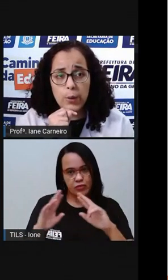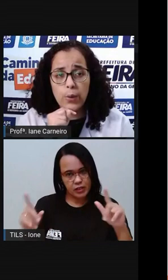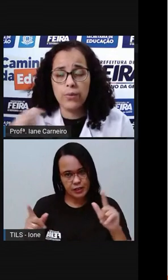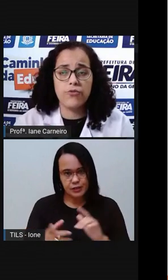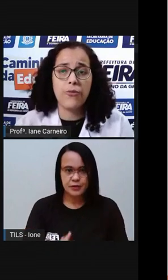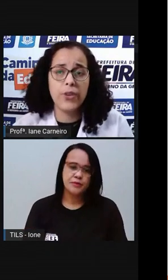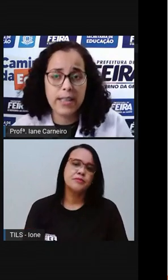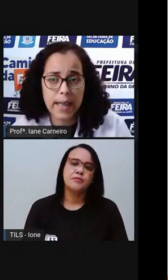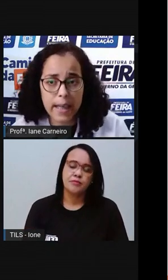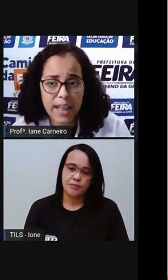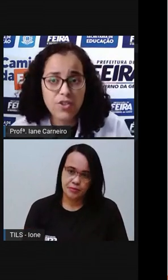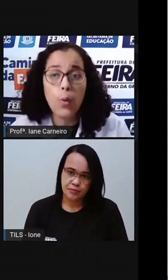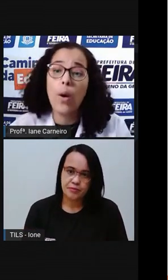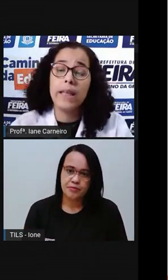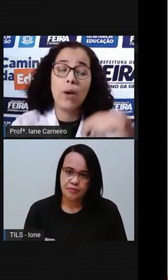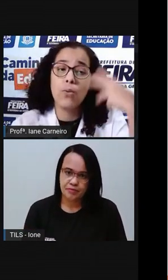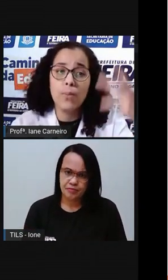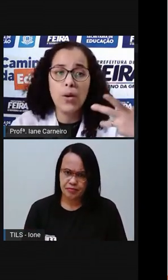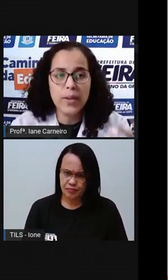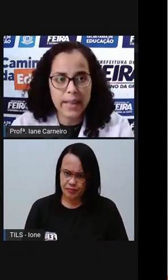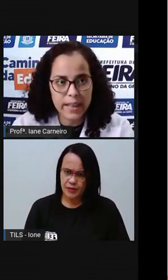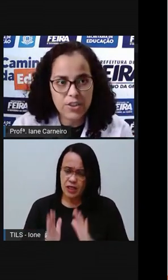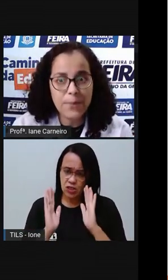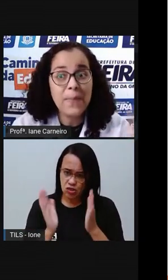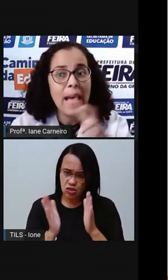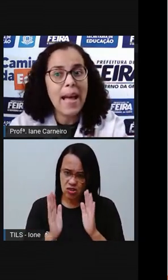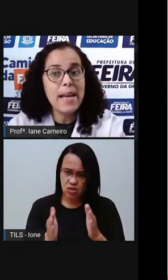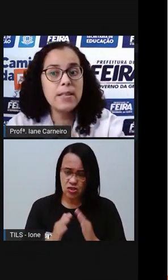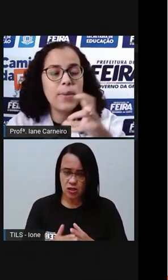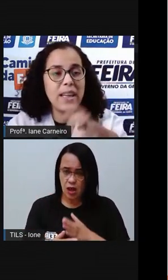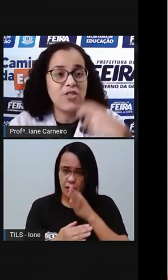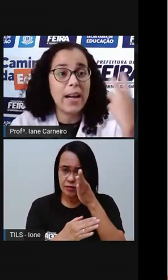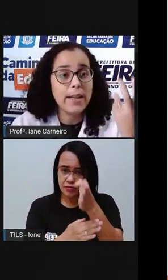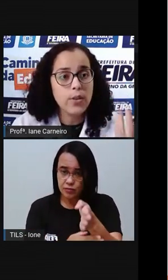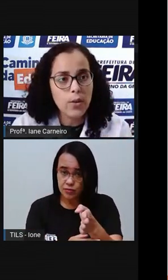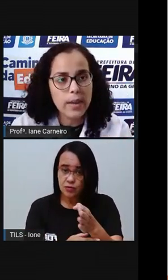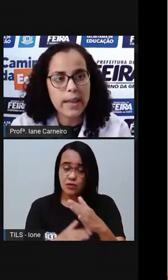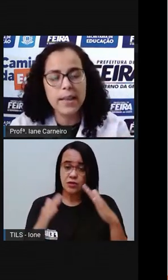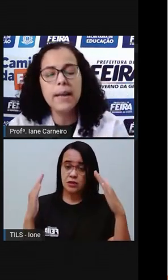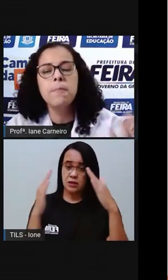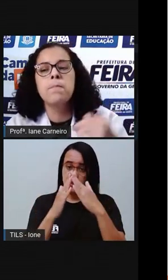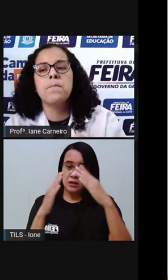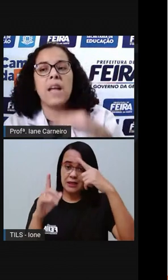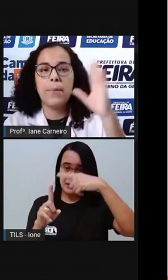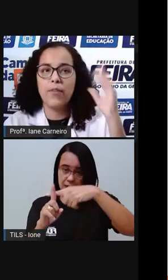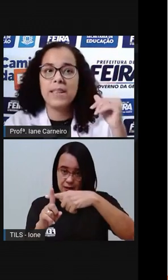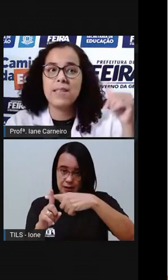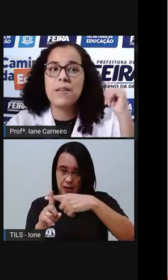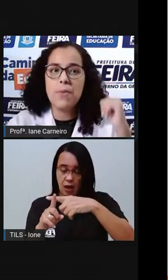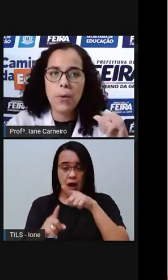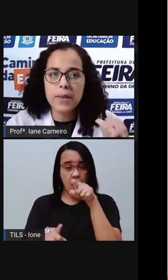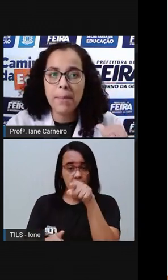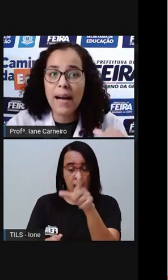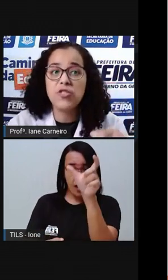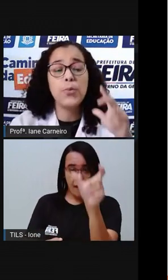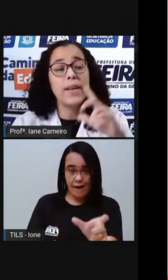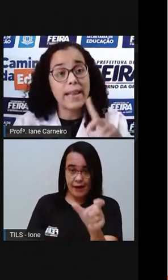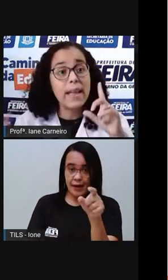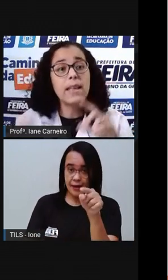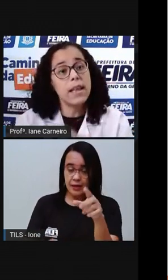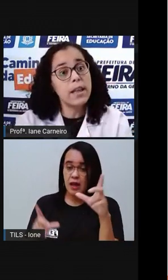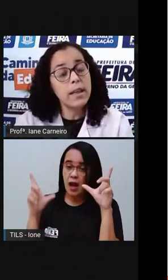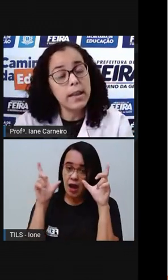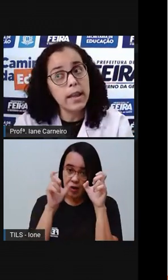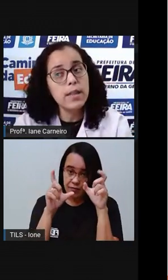já frequentou, já foi nessa igreja ou em alguma outra igreja? Essa é uma igreja católica, né? A PRO vai trazer uma outra imagem,